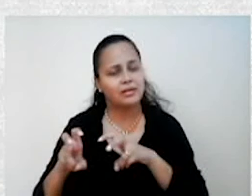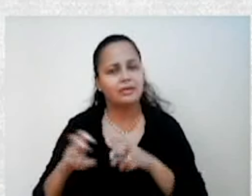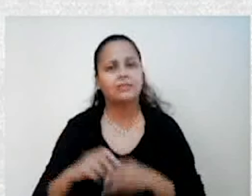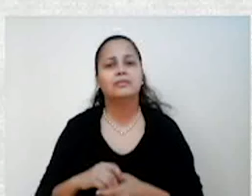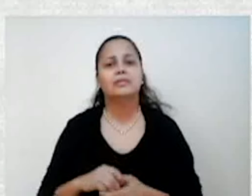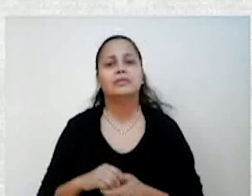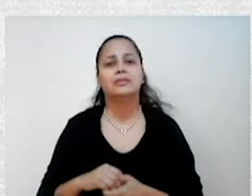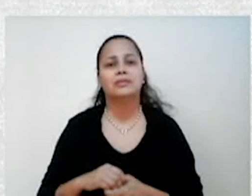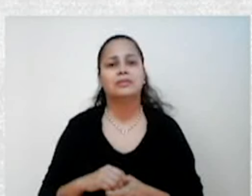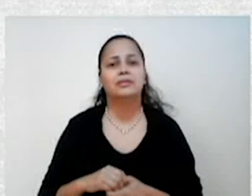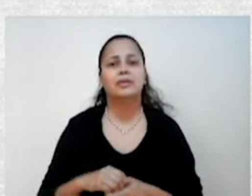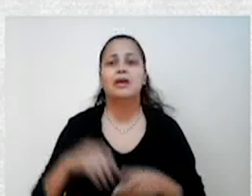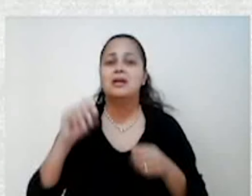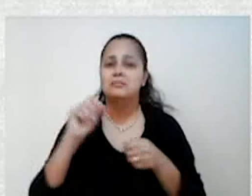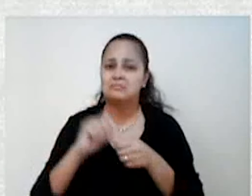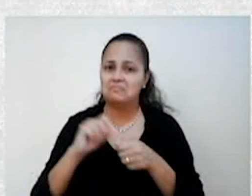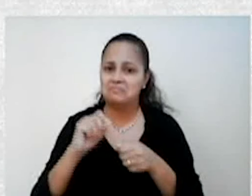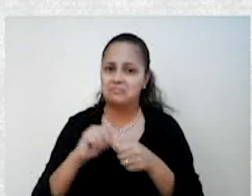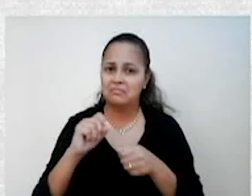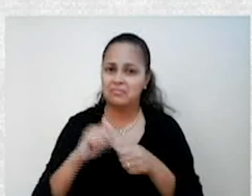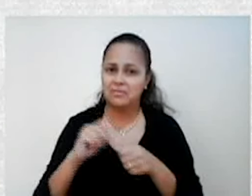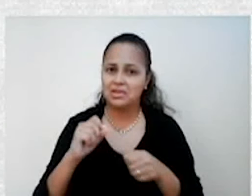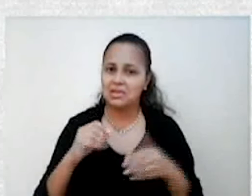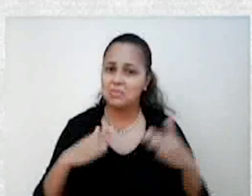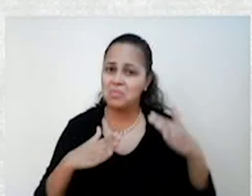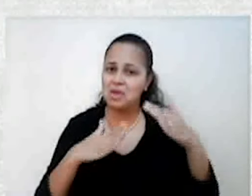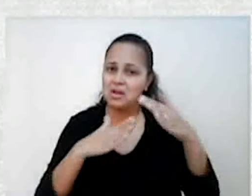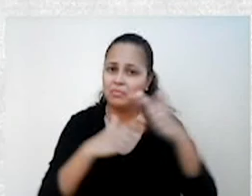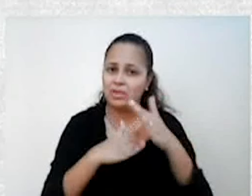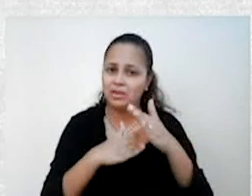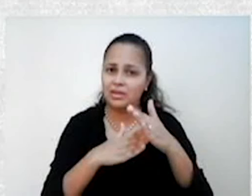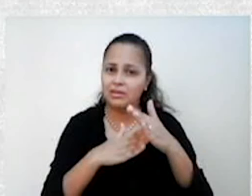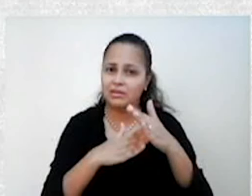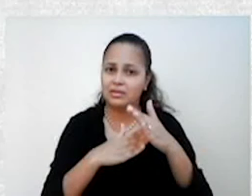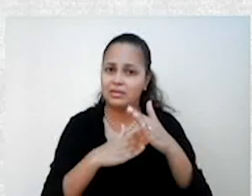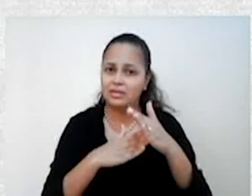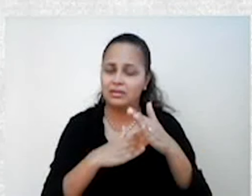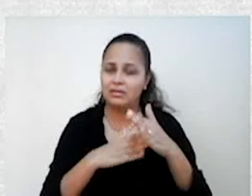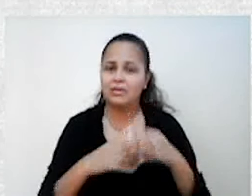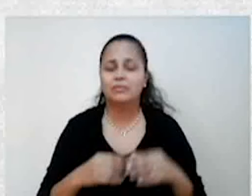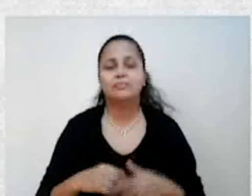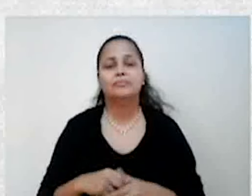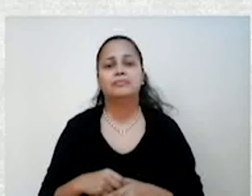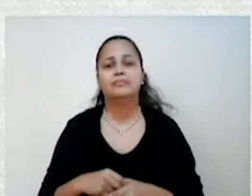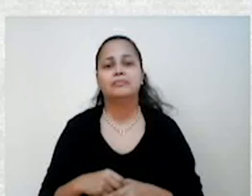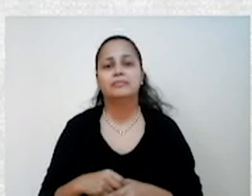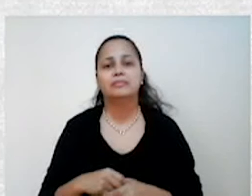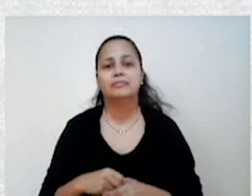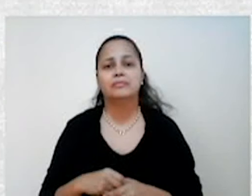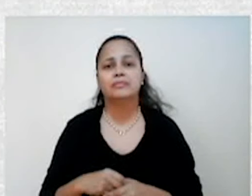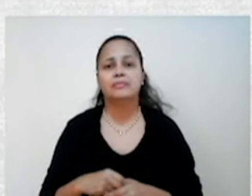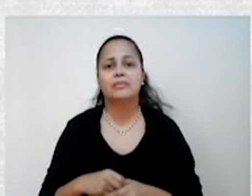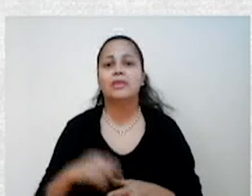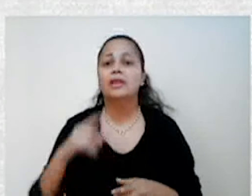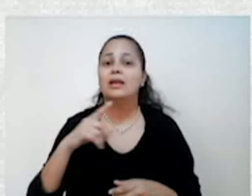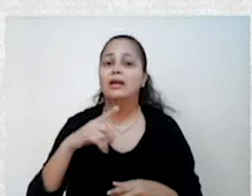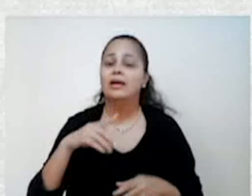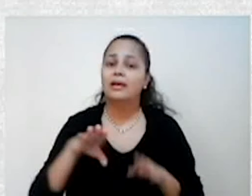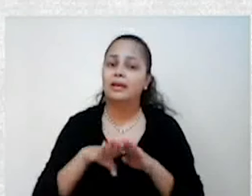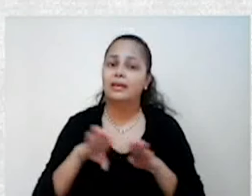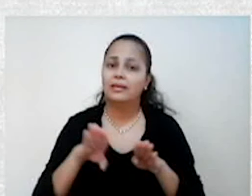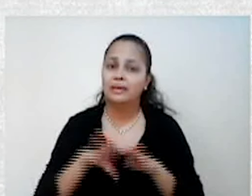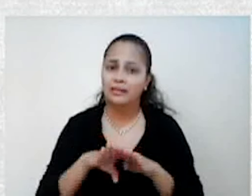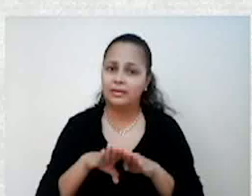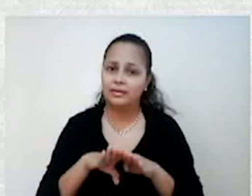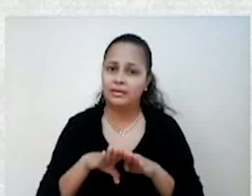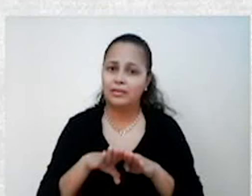Então, produzindo com certa limitação para não ter excedente. E adotou uma série de outras